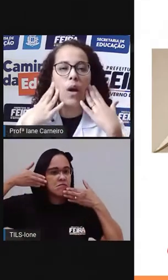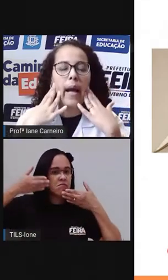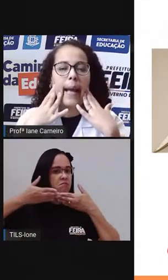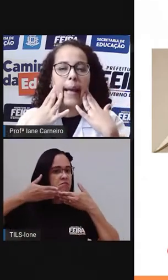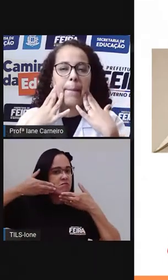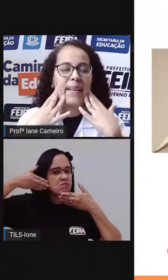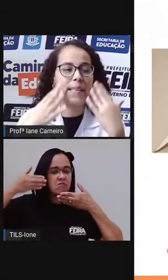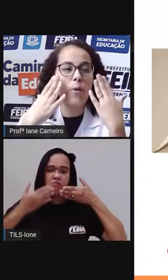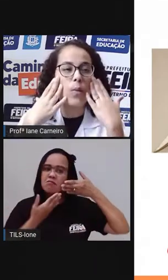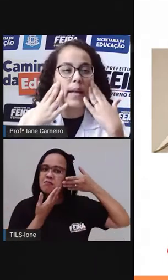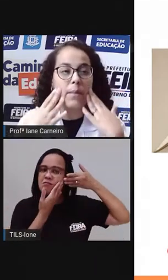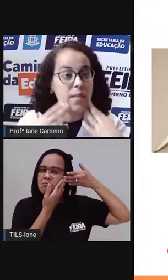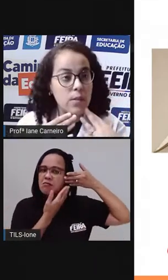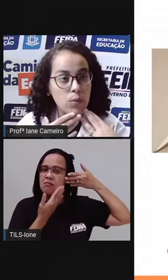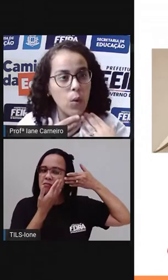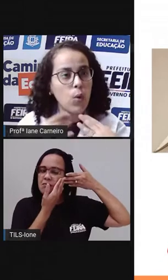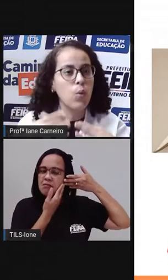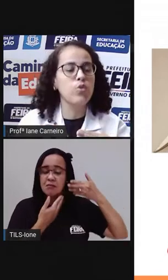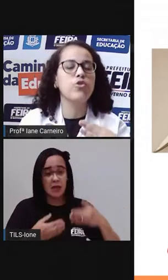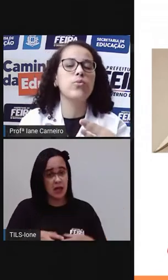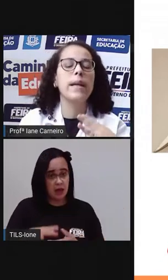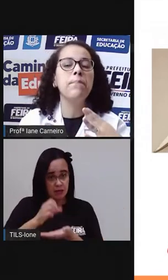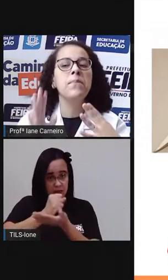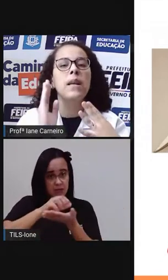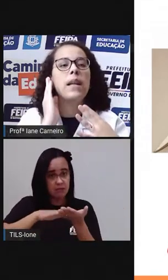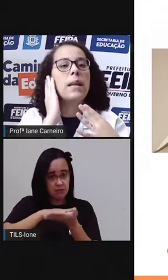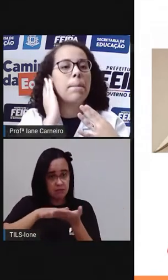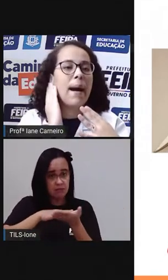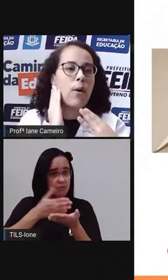algum cremezinho no rosto,